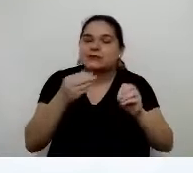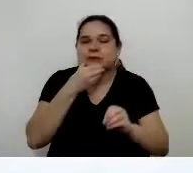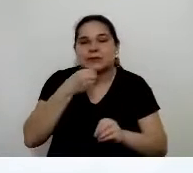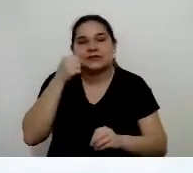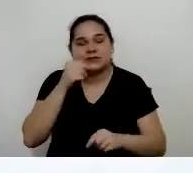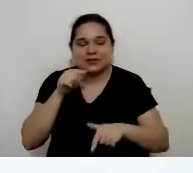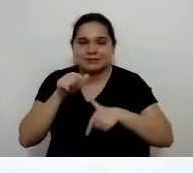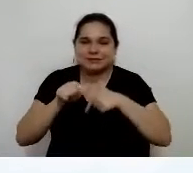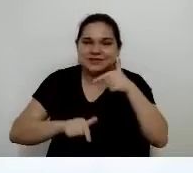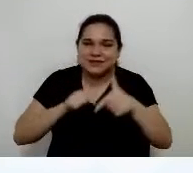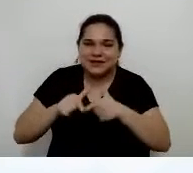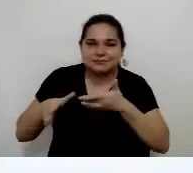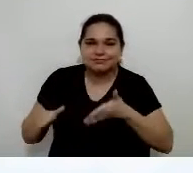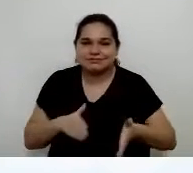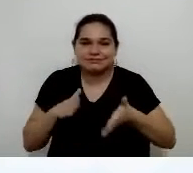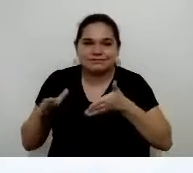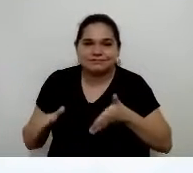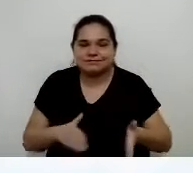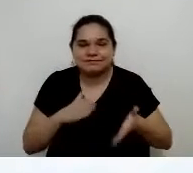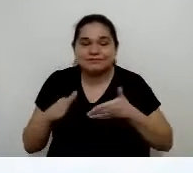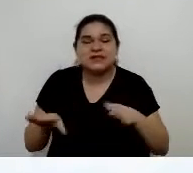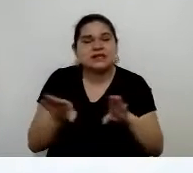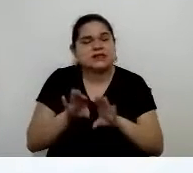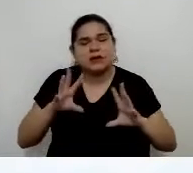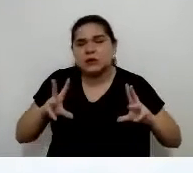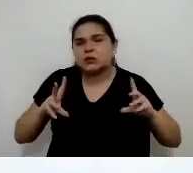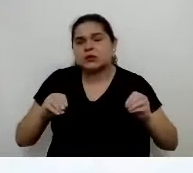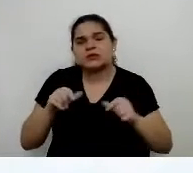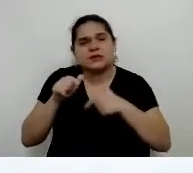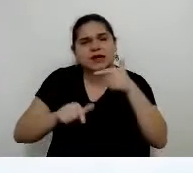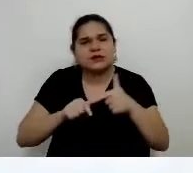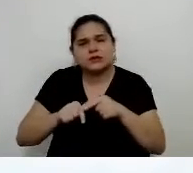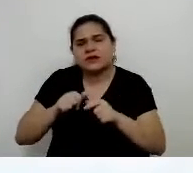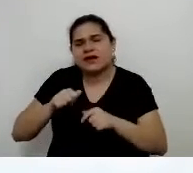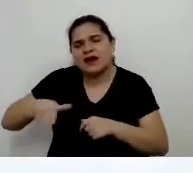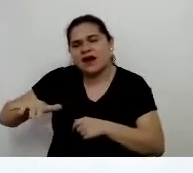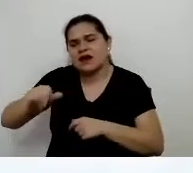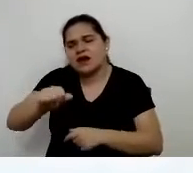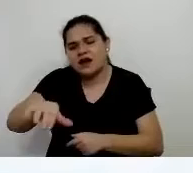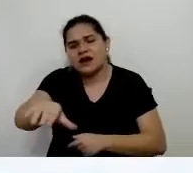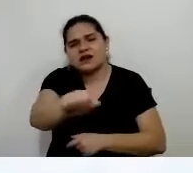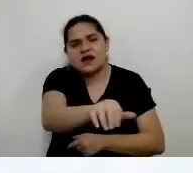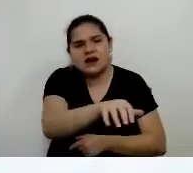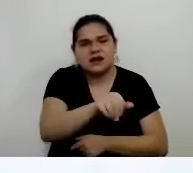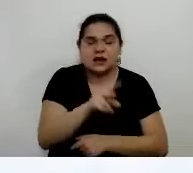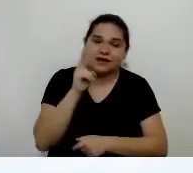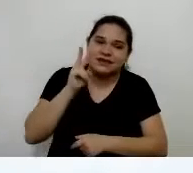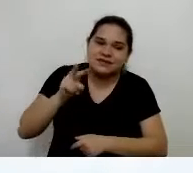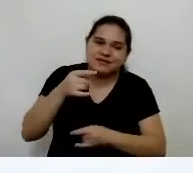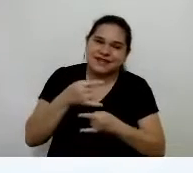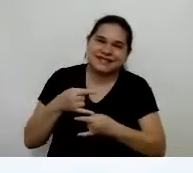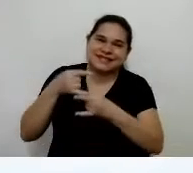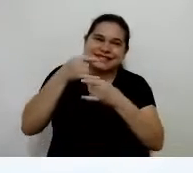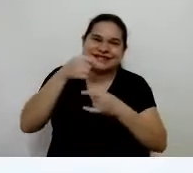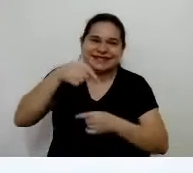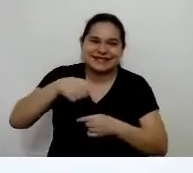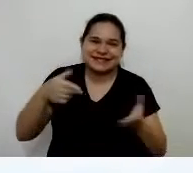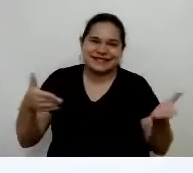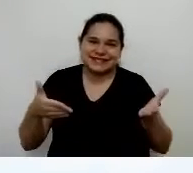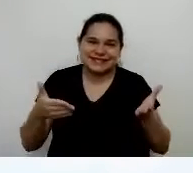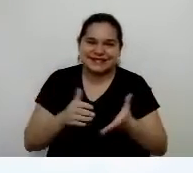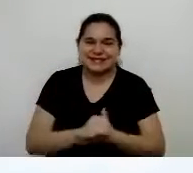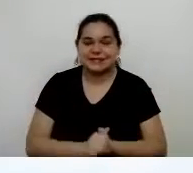metalúrgicos, metalúrgicos também, trabalhadores e trabalhadoras de outras categorias, com certeza também nos acompanham nesse momento. Com certeza.